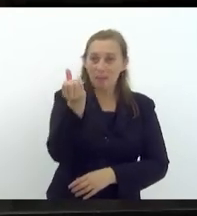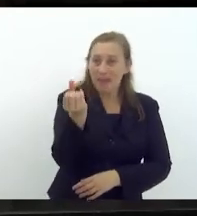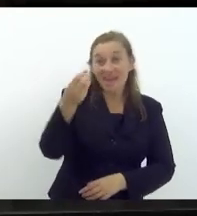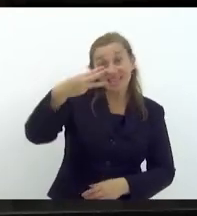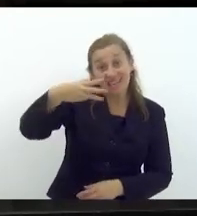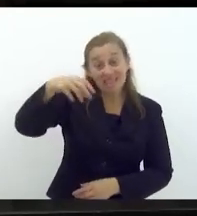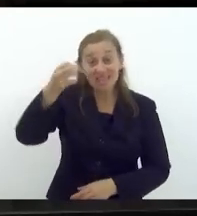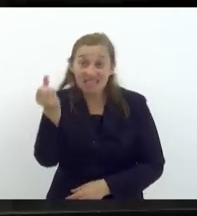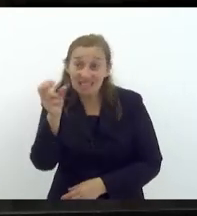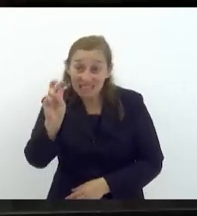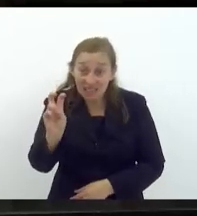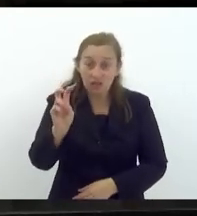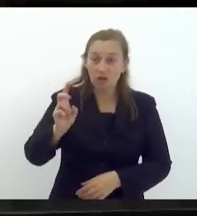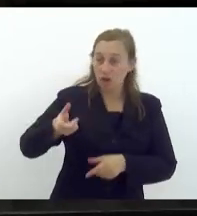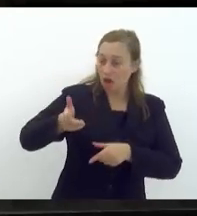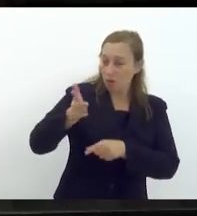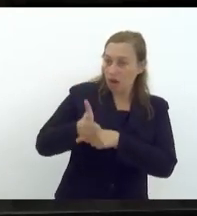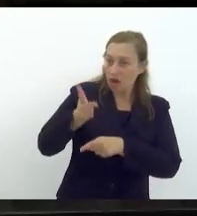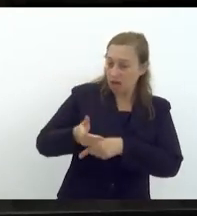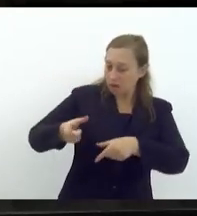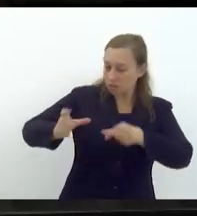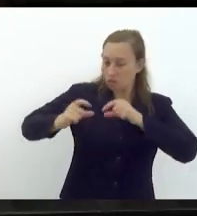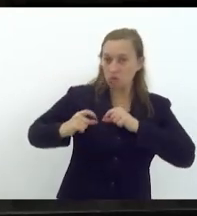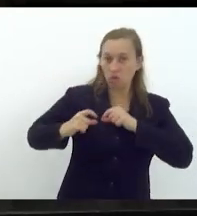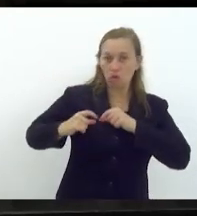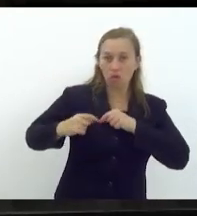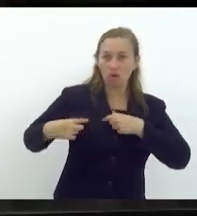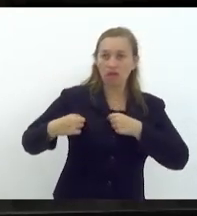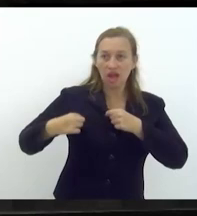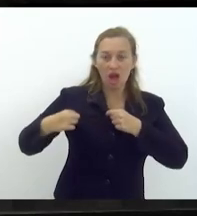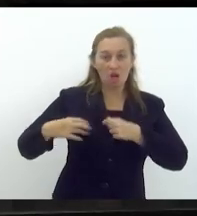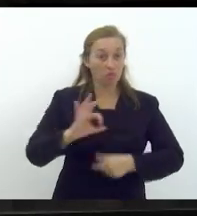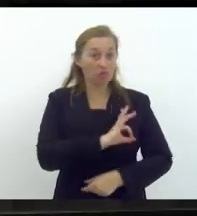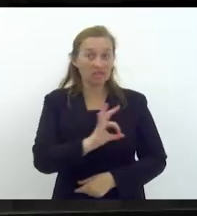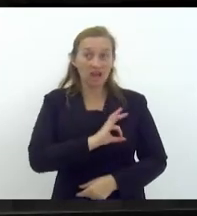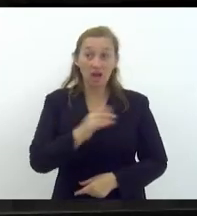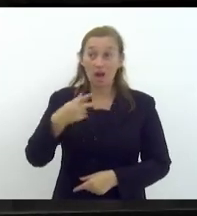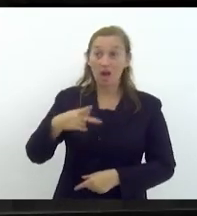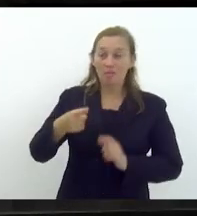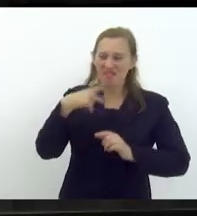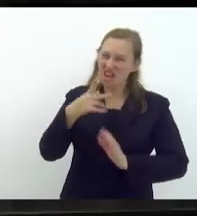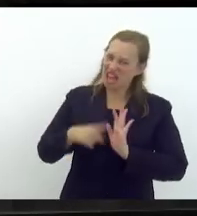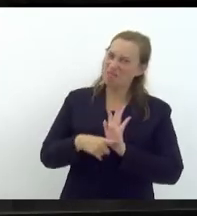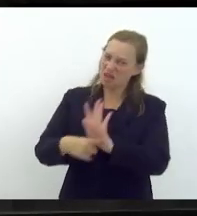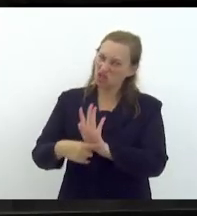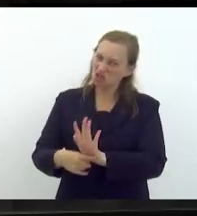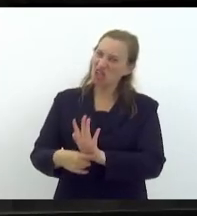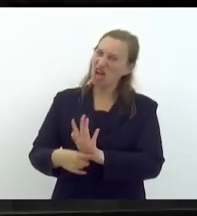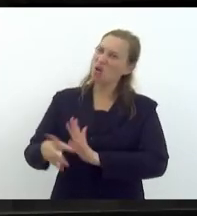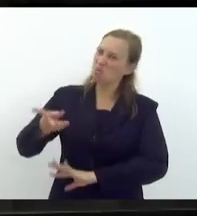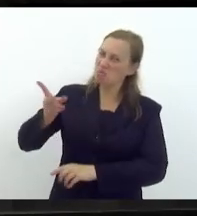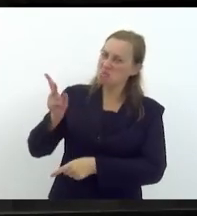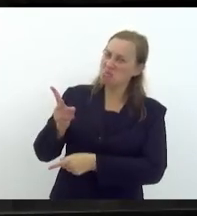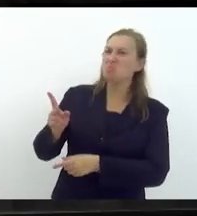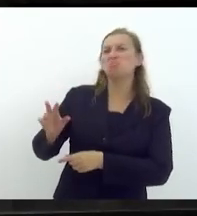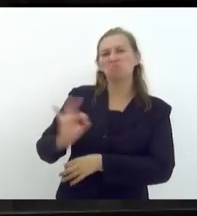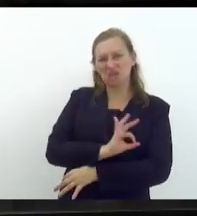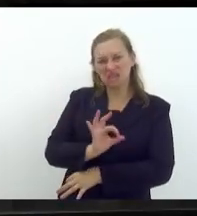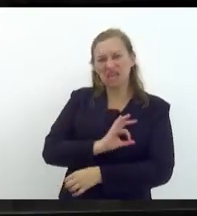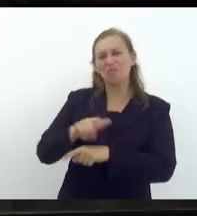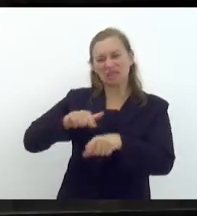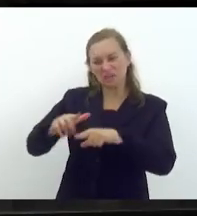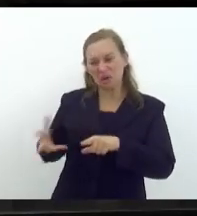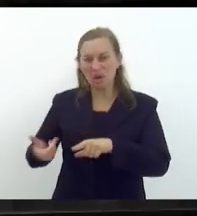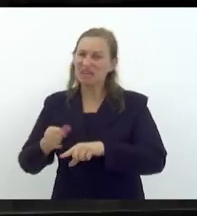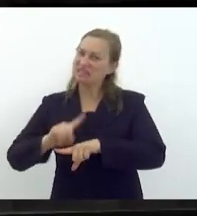é uma câmera que se coloca na roupa do policial para dizer que é para ajudar o policial a fazer uma operação de qualidade, mas na verdade é para